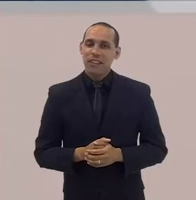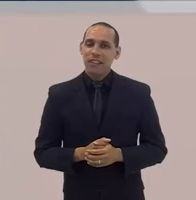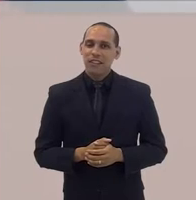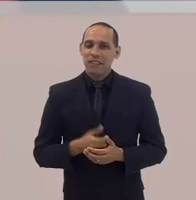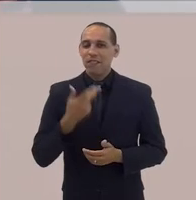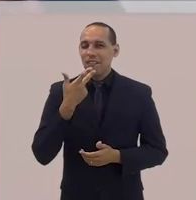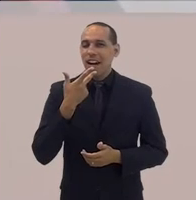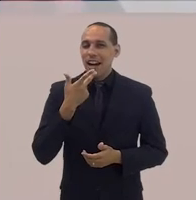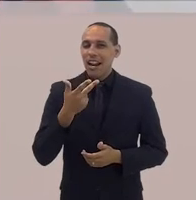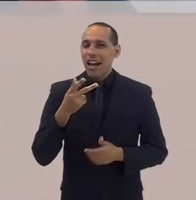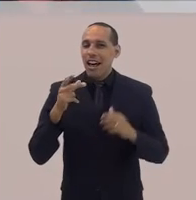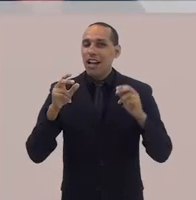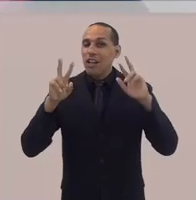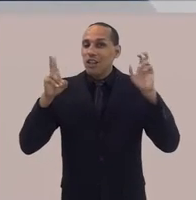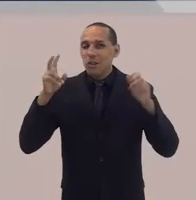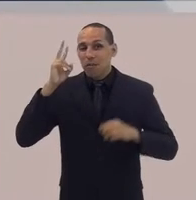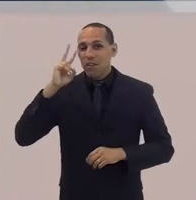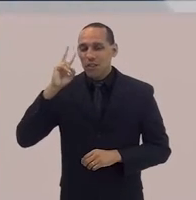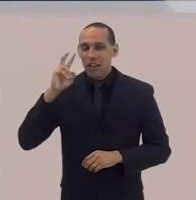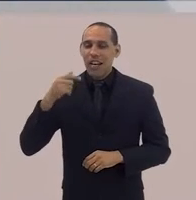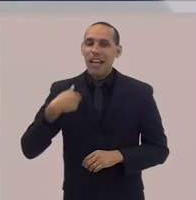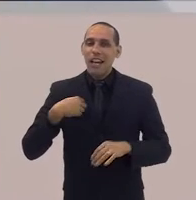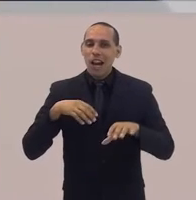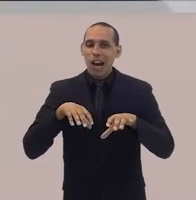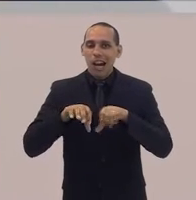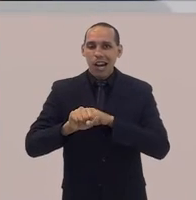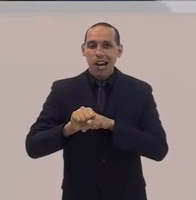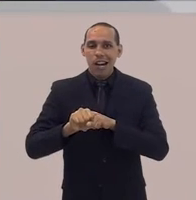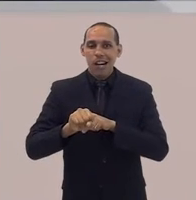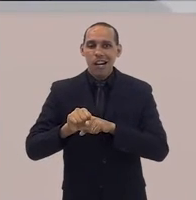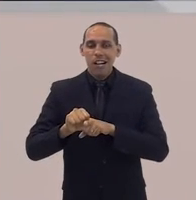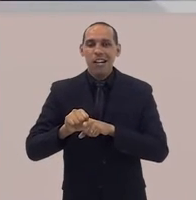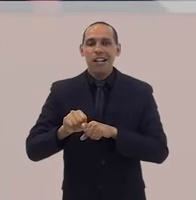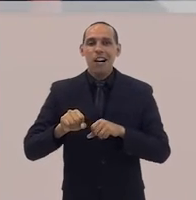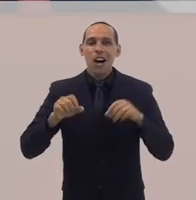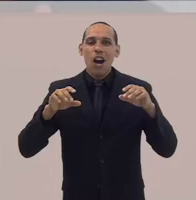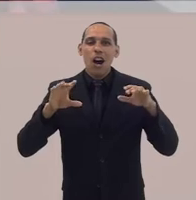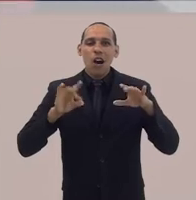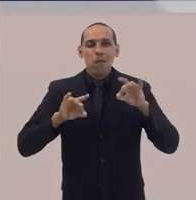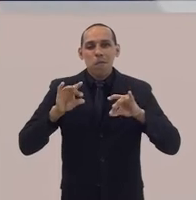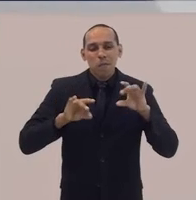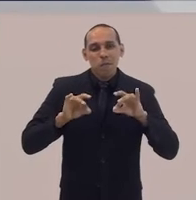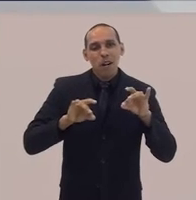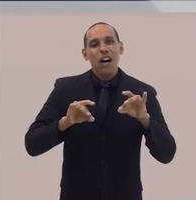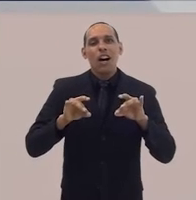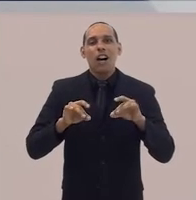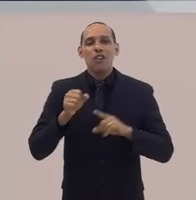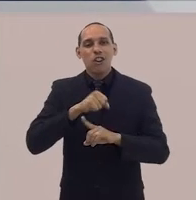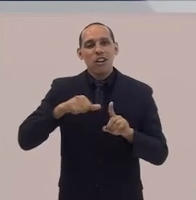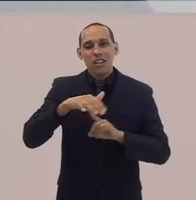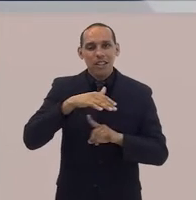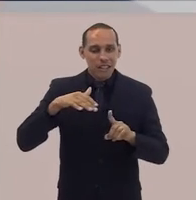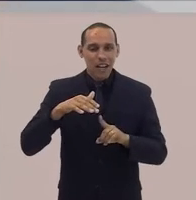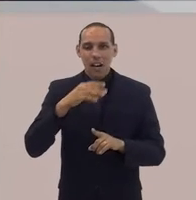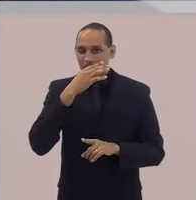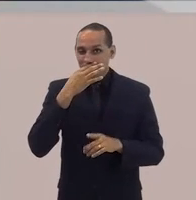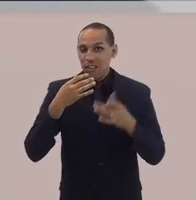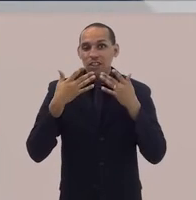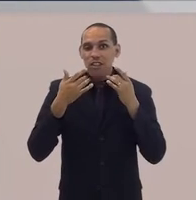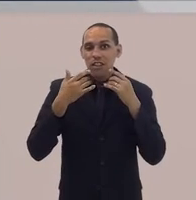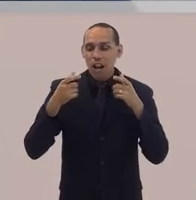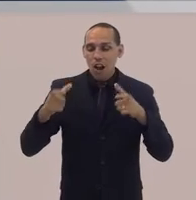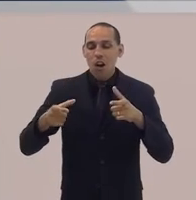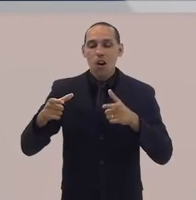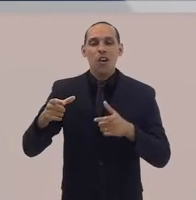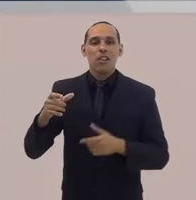só para falar um pouquinho desse histórico, eu me formei na Oficina Social do Teatro, a OST em